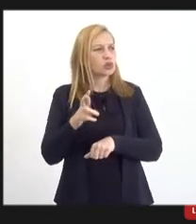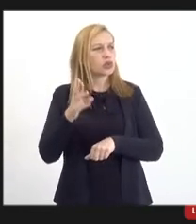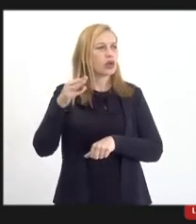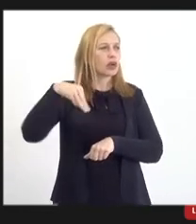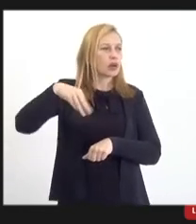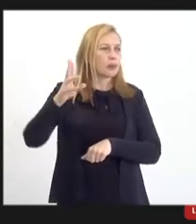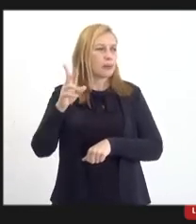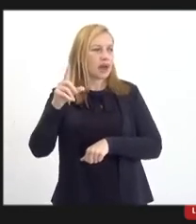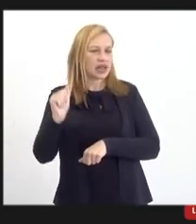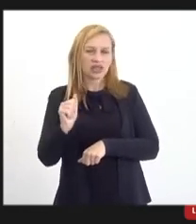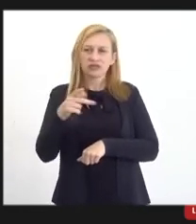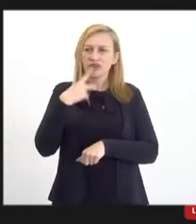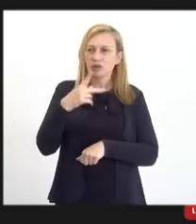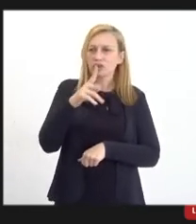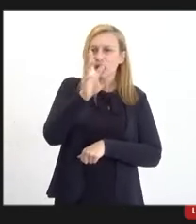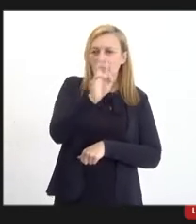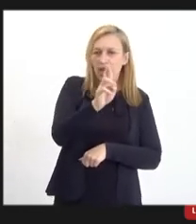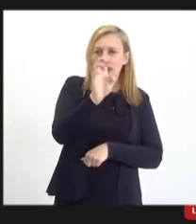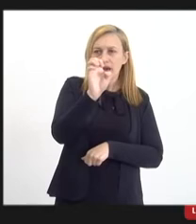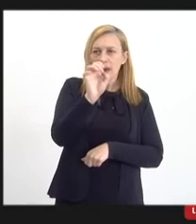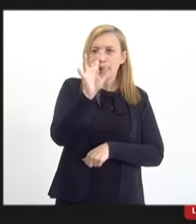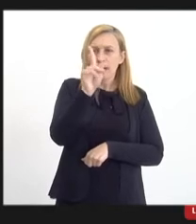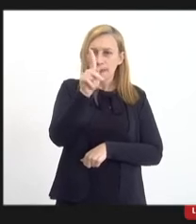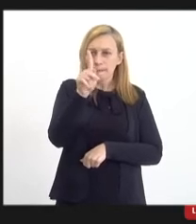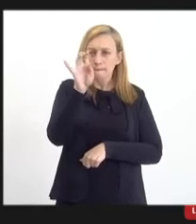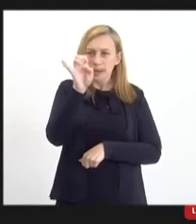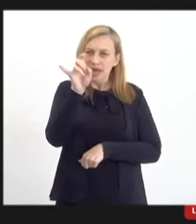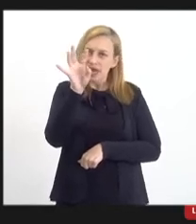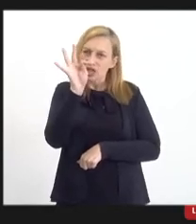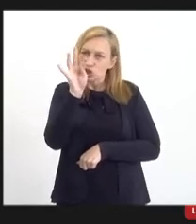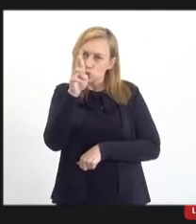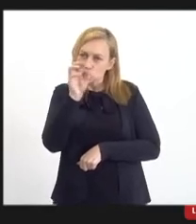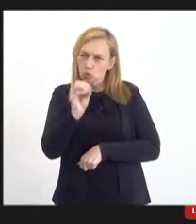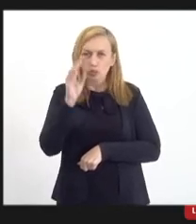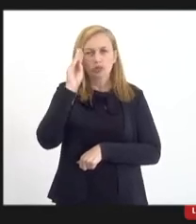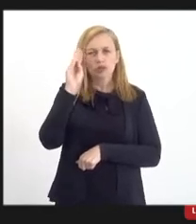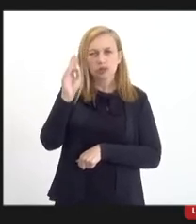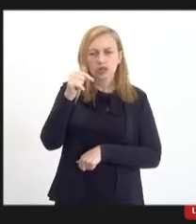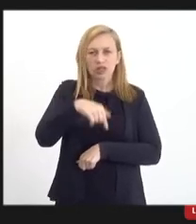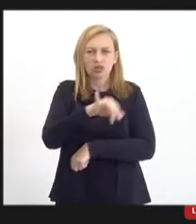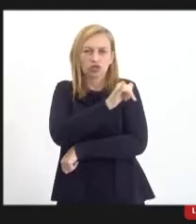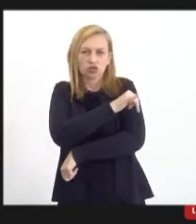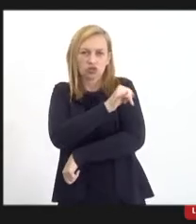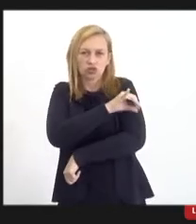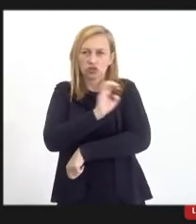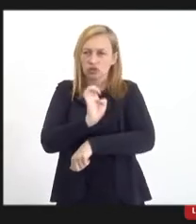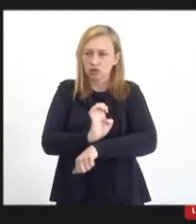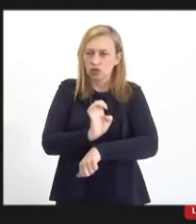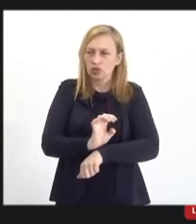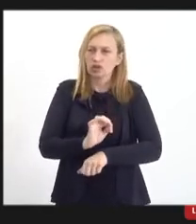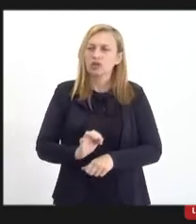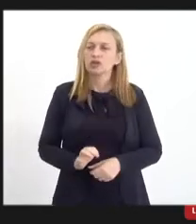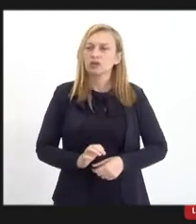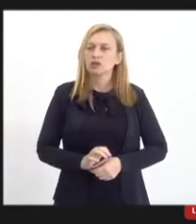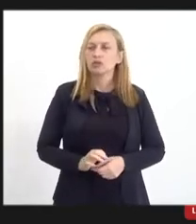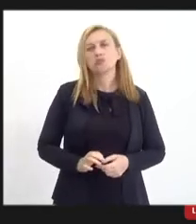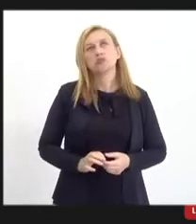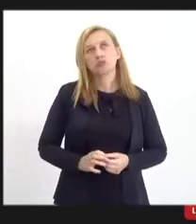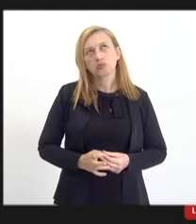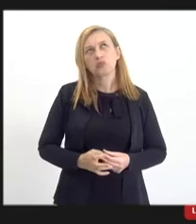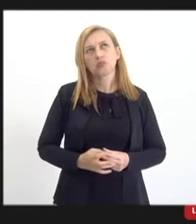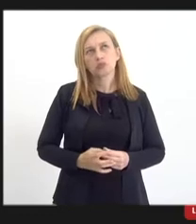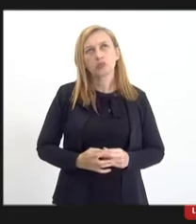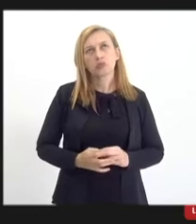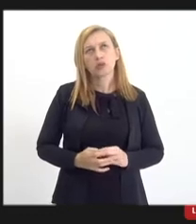em relação ao repetro, principalmente aqui, né, o do estado do Rio de Janeiro, talvez nós possamos